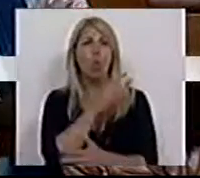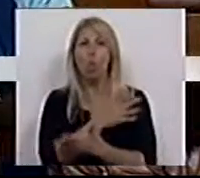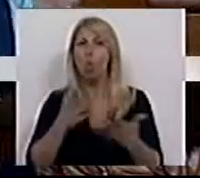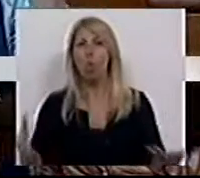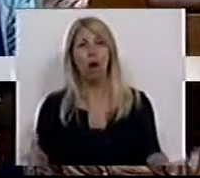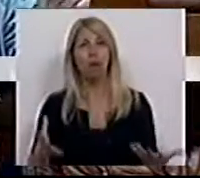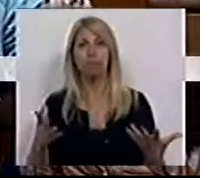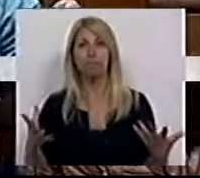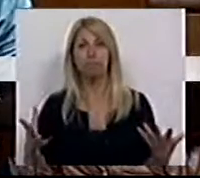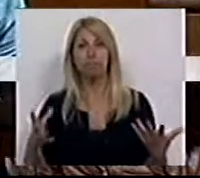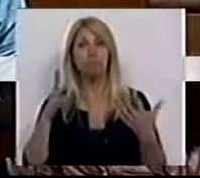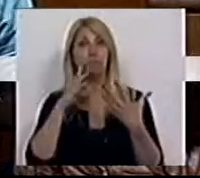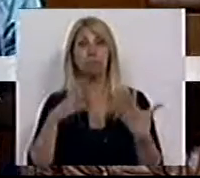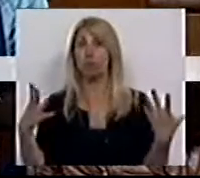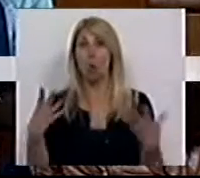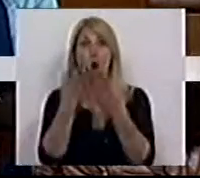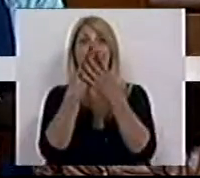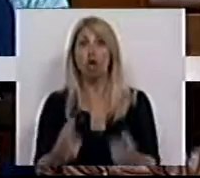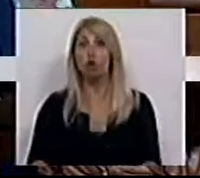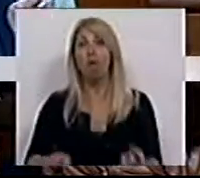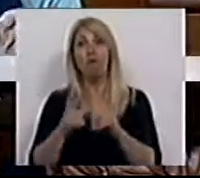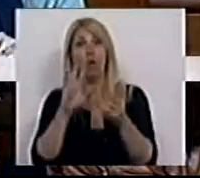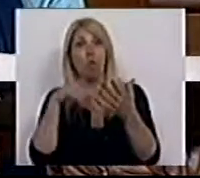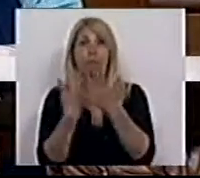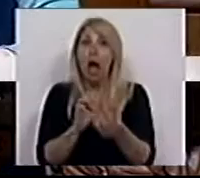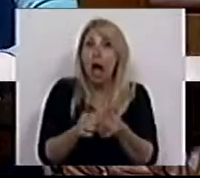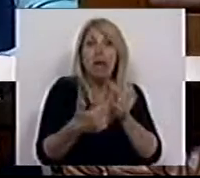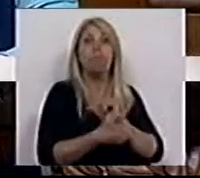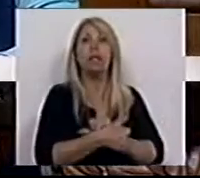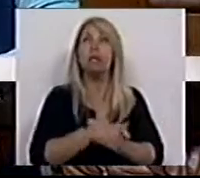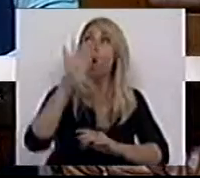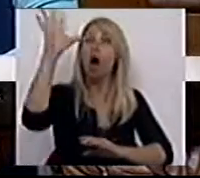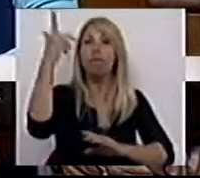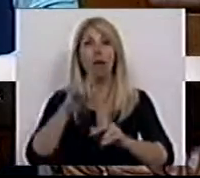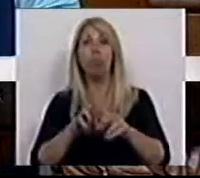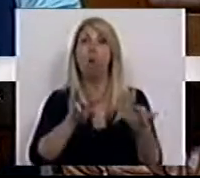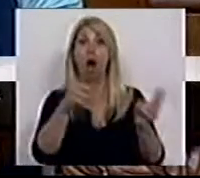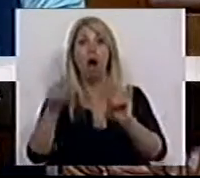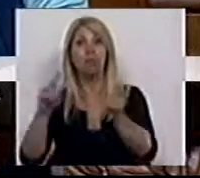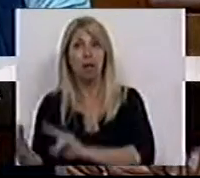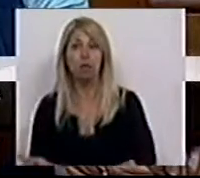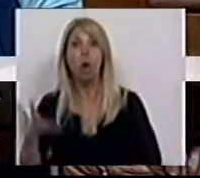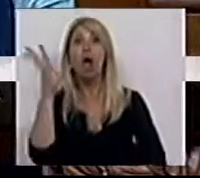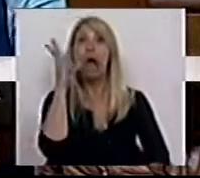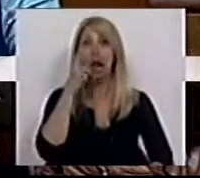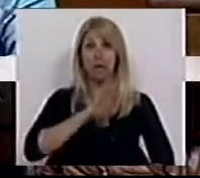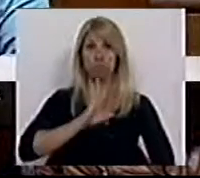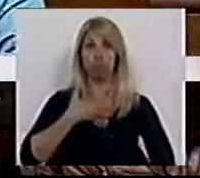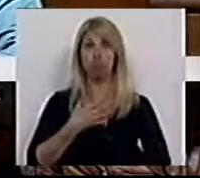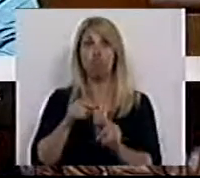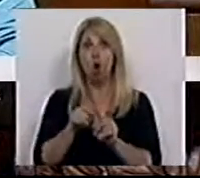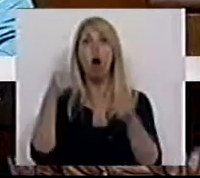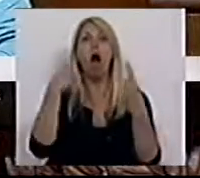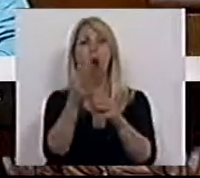adaptação às alterações climáticas. Ao aquecimento global acrescem outros fatores de risco,